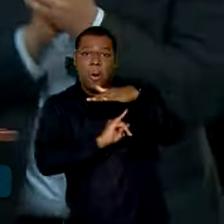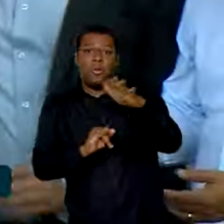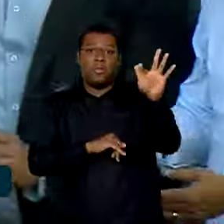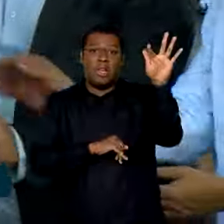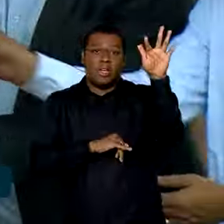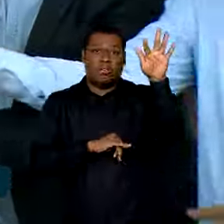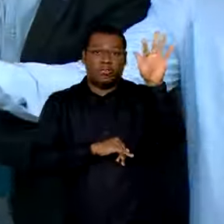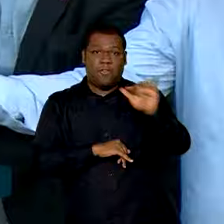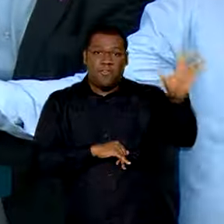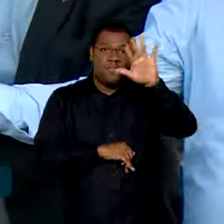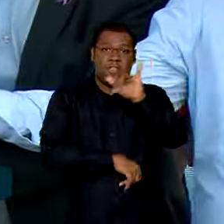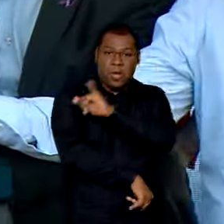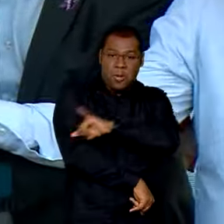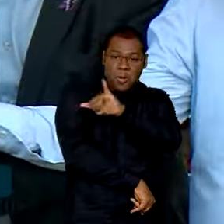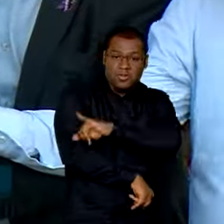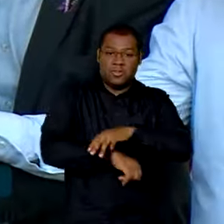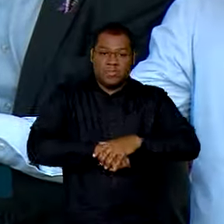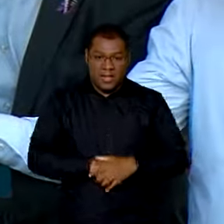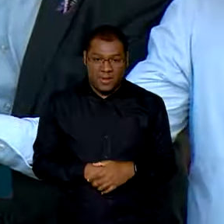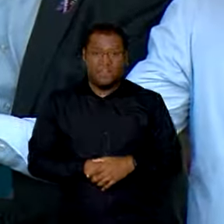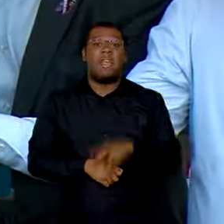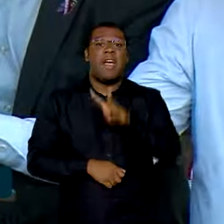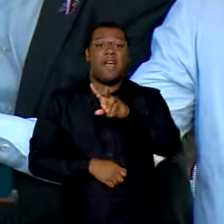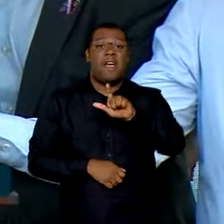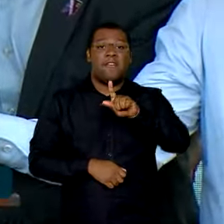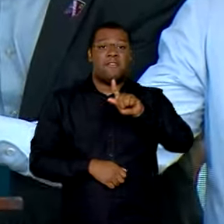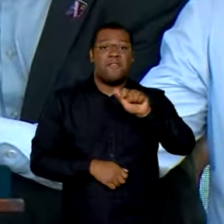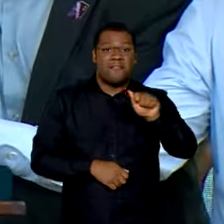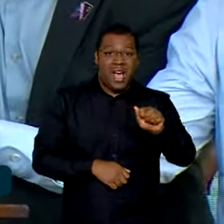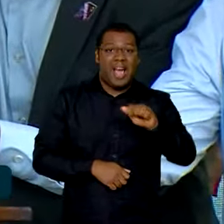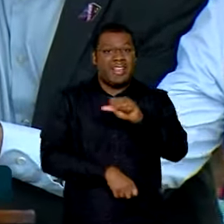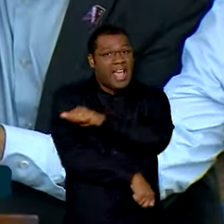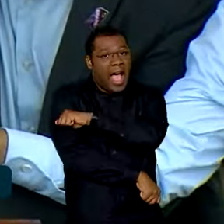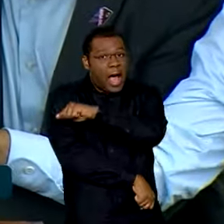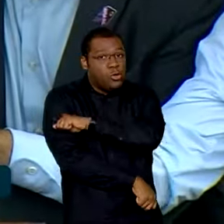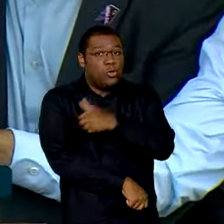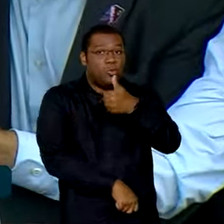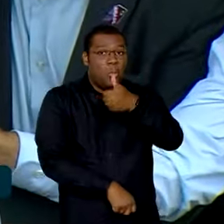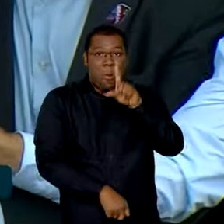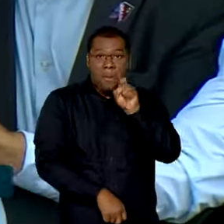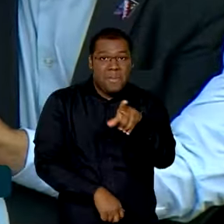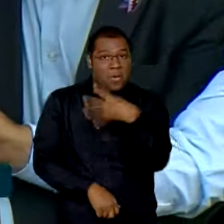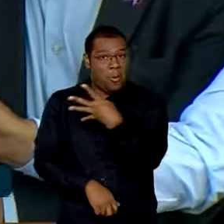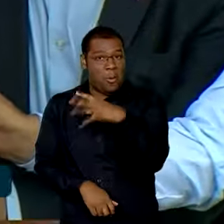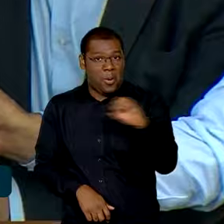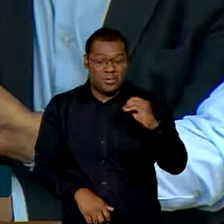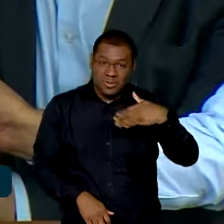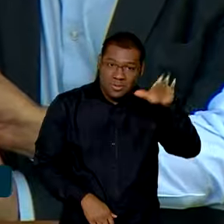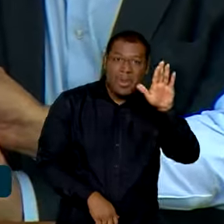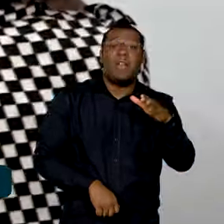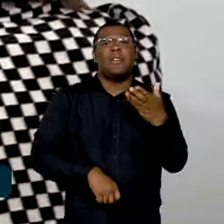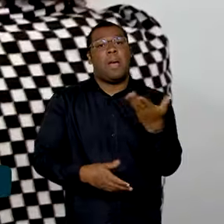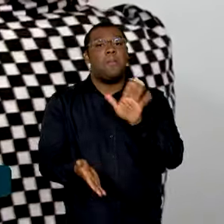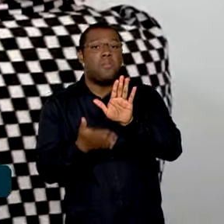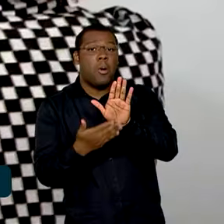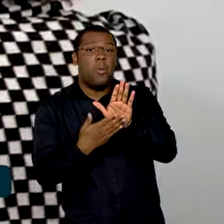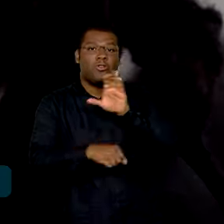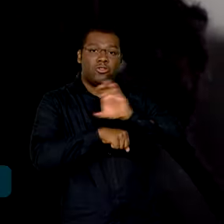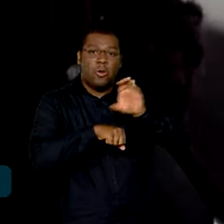Janeiro, que atenderá 1.400 estudantes. O Instituto oferece cursos técnicos,